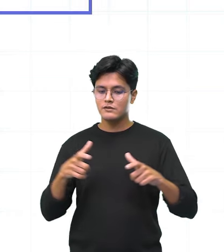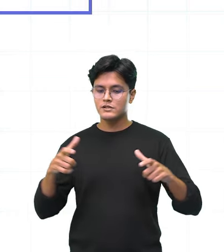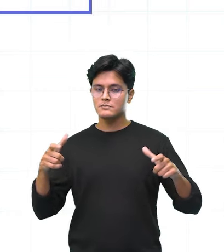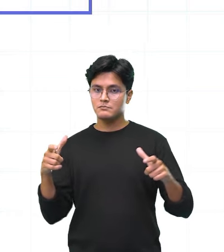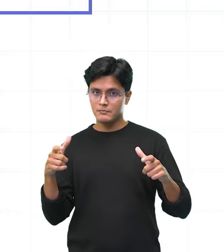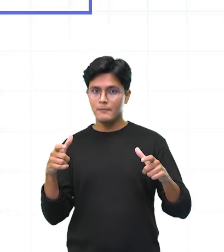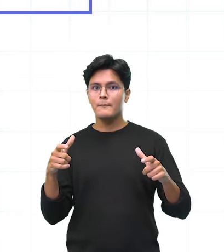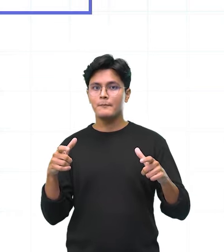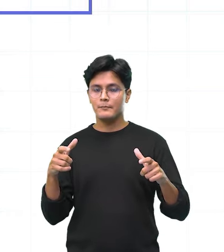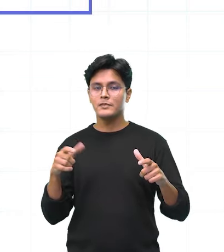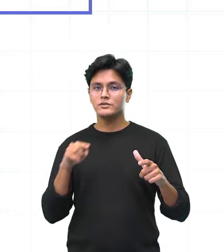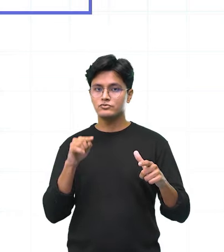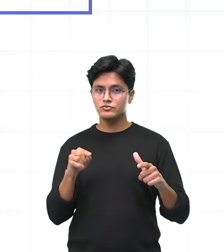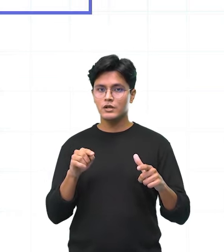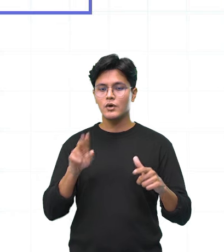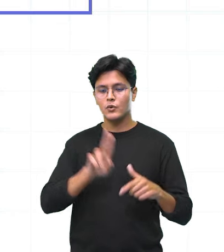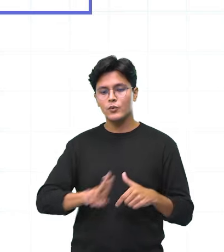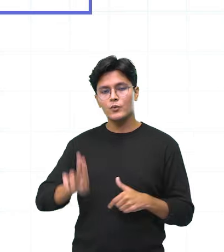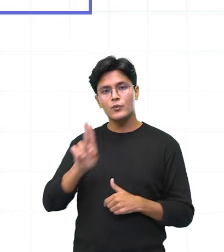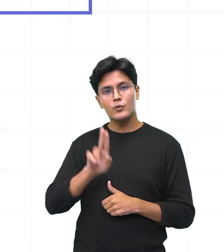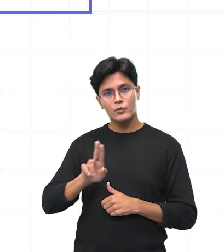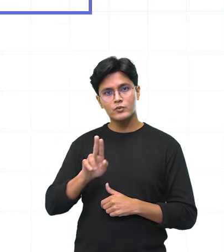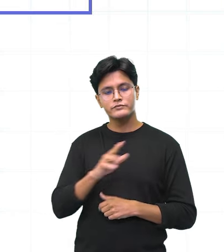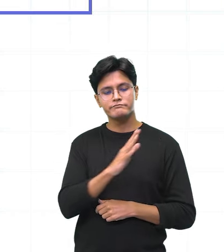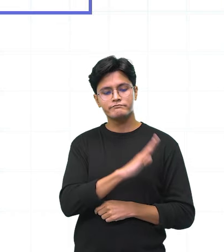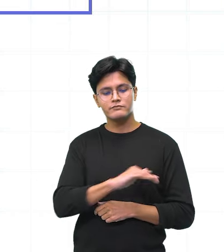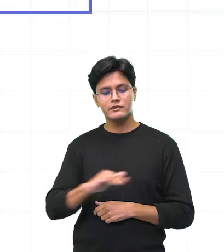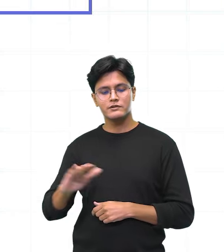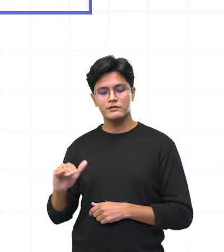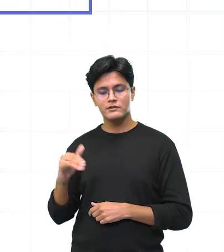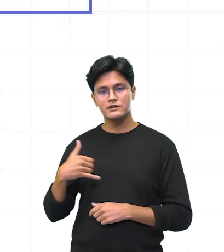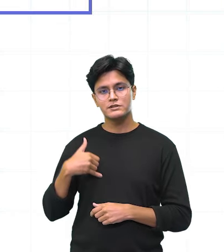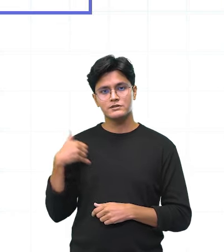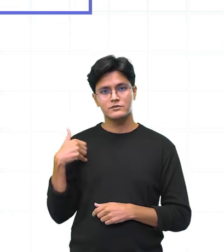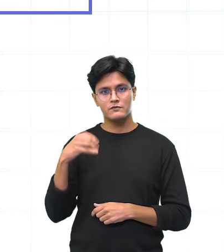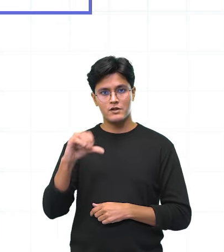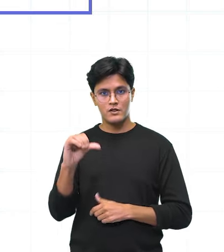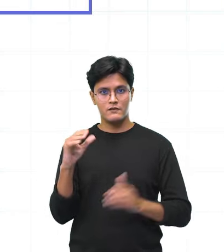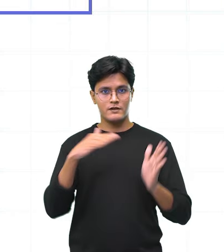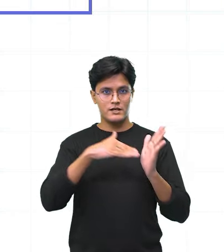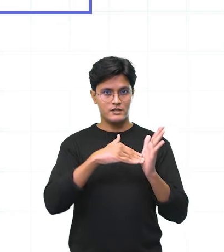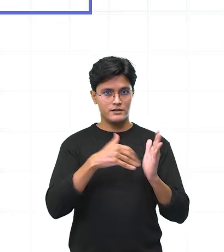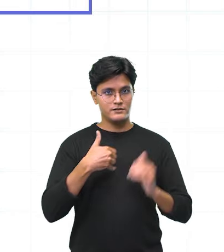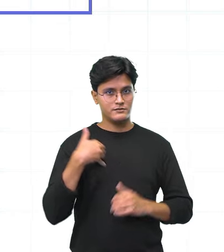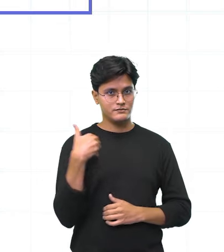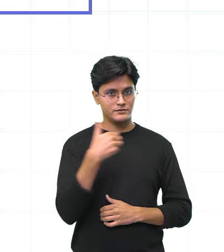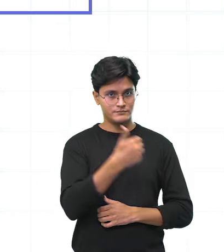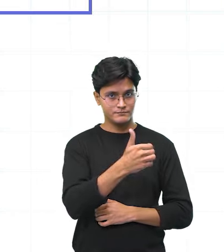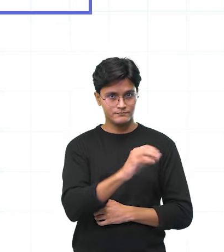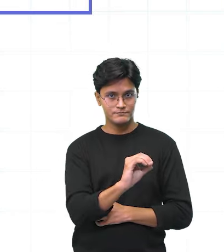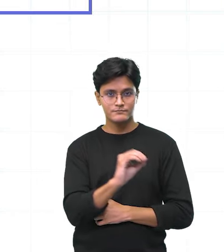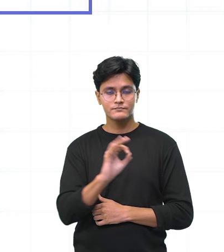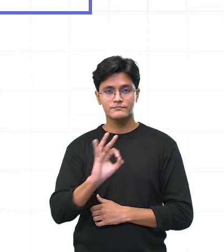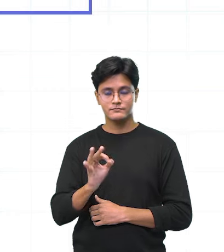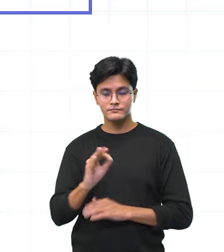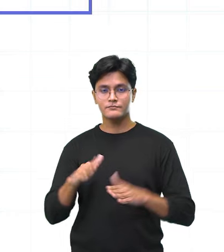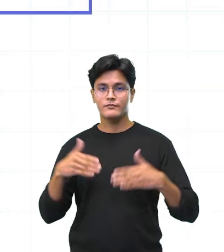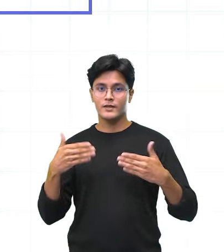significativo na proporção de usuários da rede na faixa de 9 e 10 anos. Então,